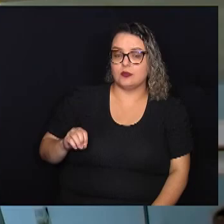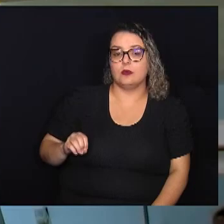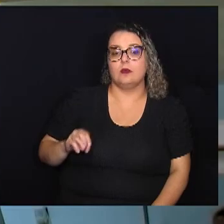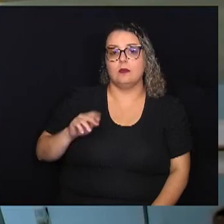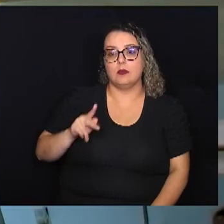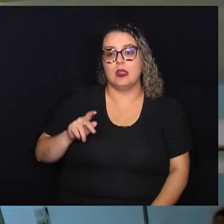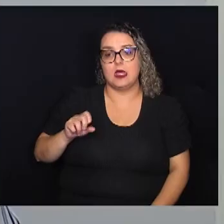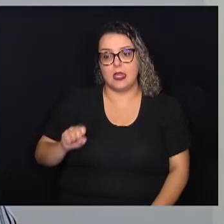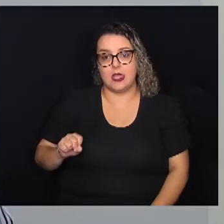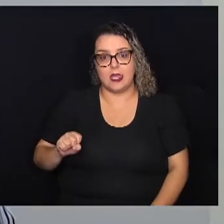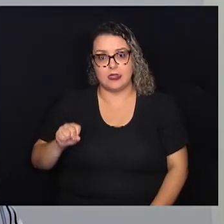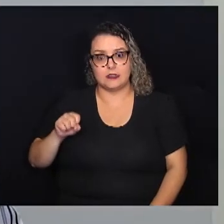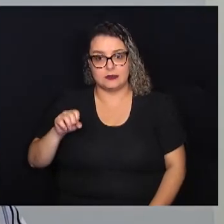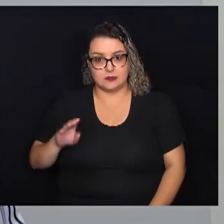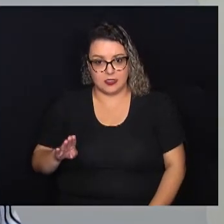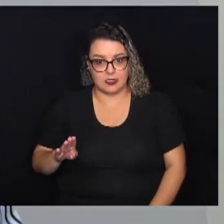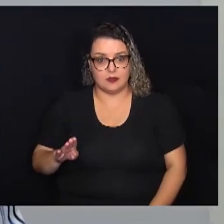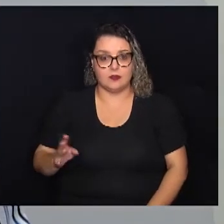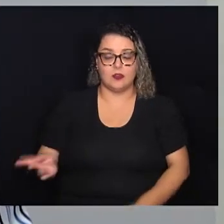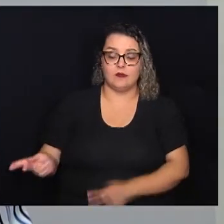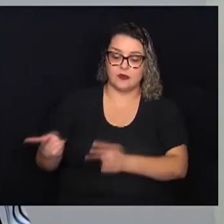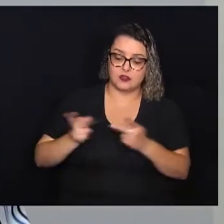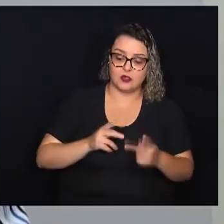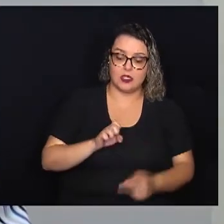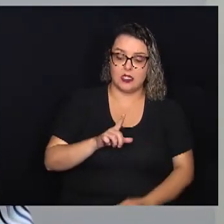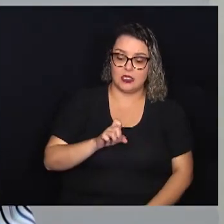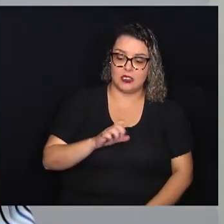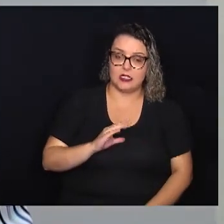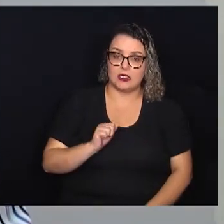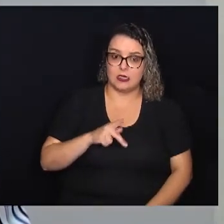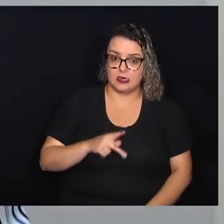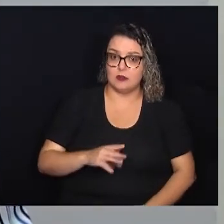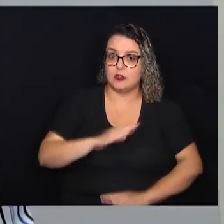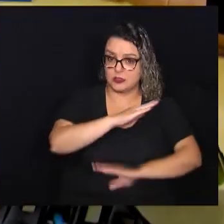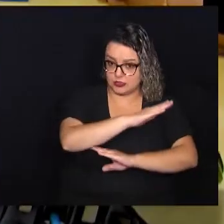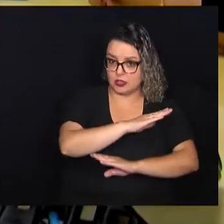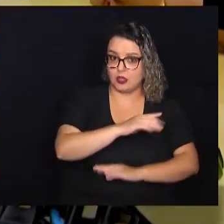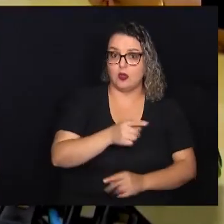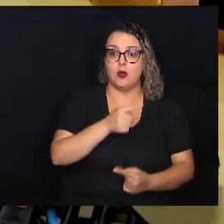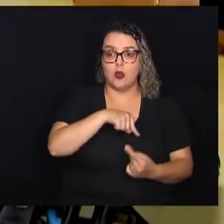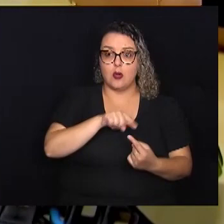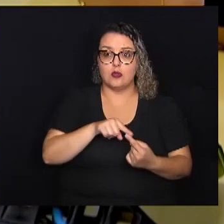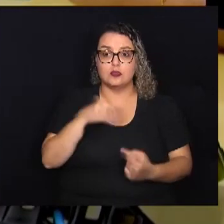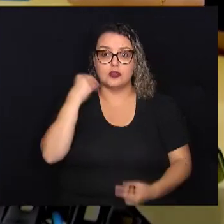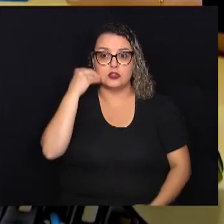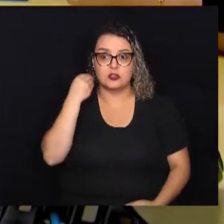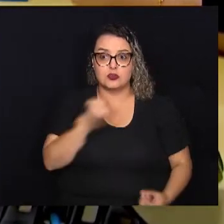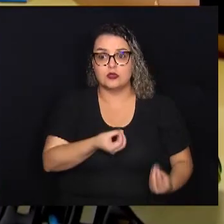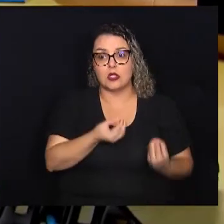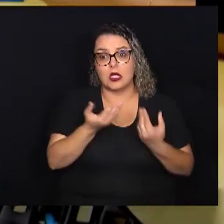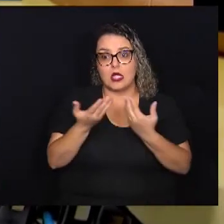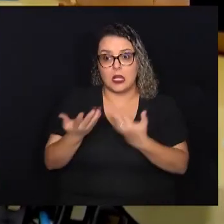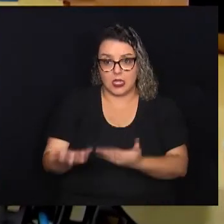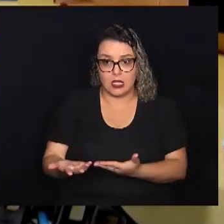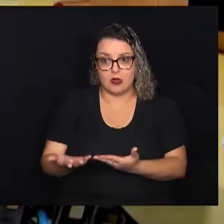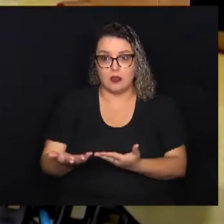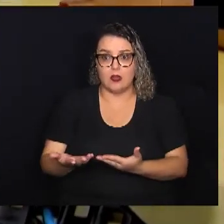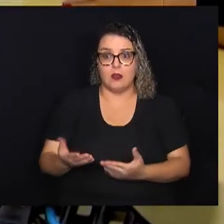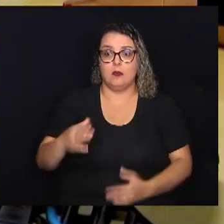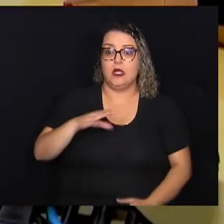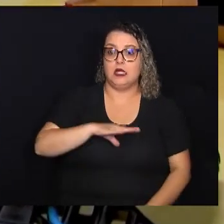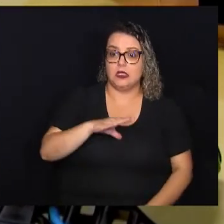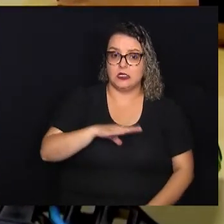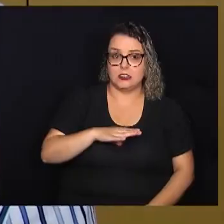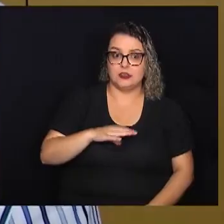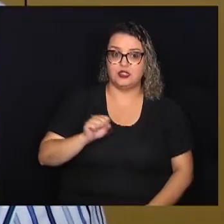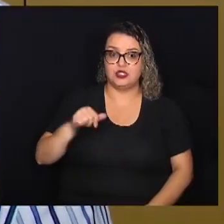ELECAMP, Escola Legislativa de Campinas, com o objetivo de levar um pouco da experiência de Campinas para o município de